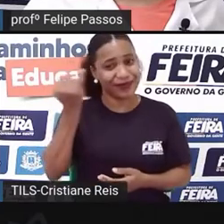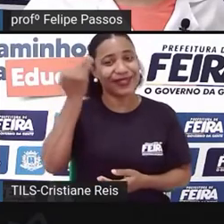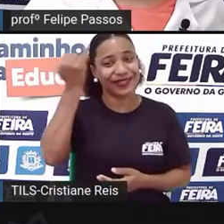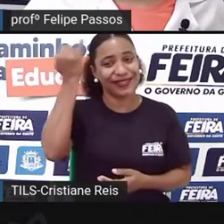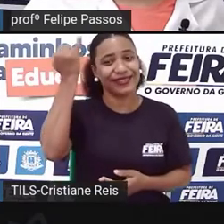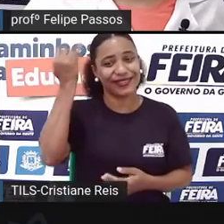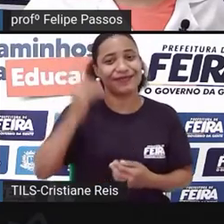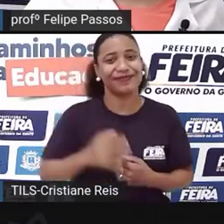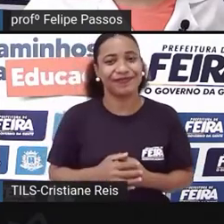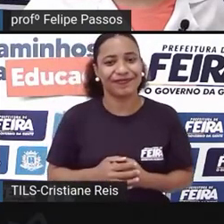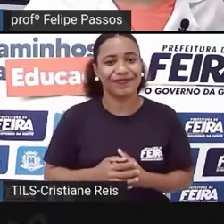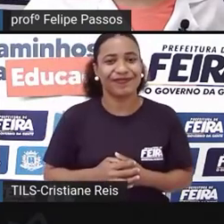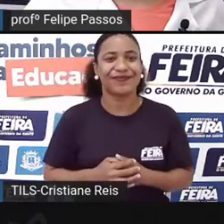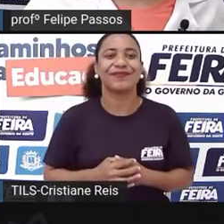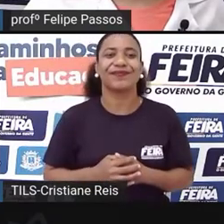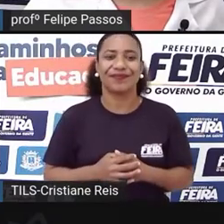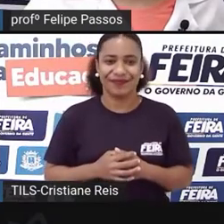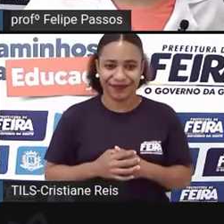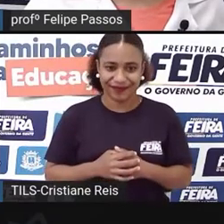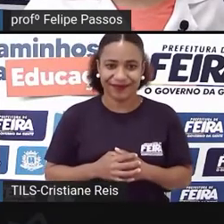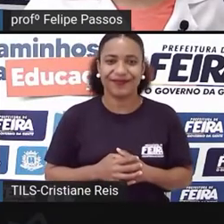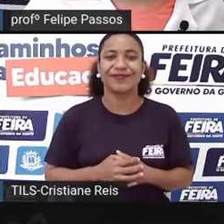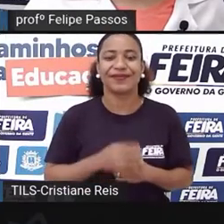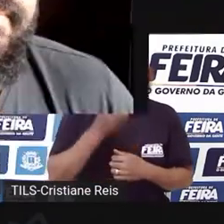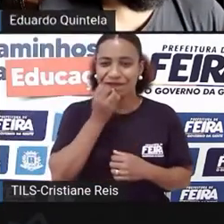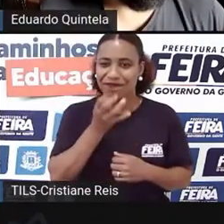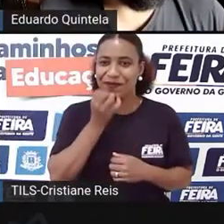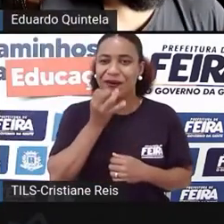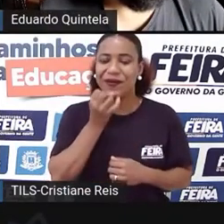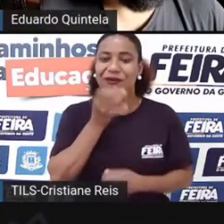muito legal a sua crítica. Eu gostei.